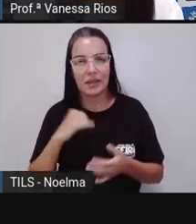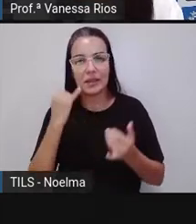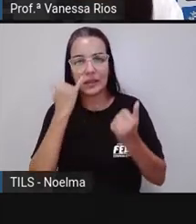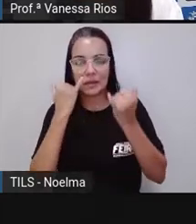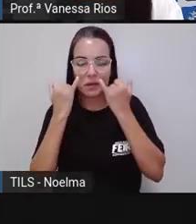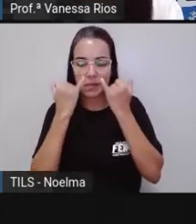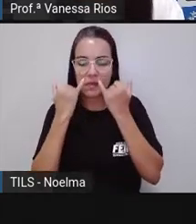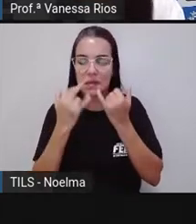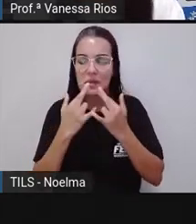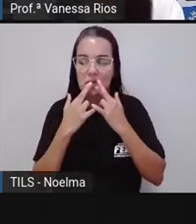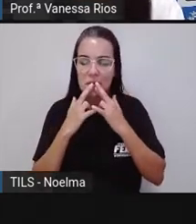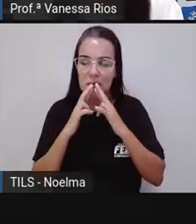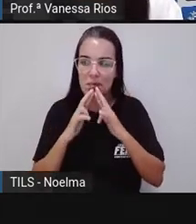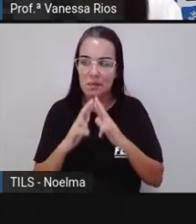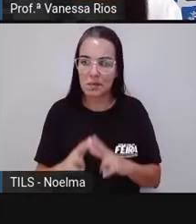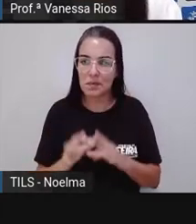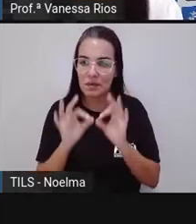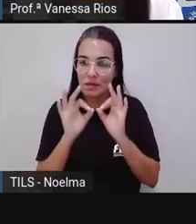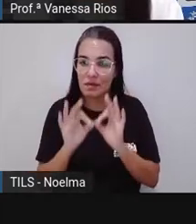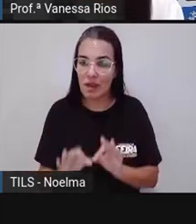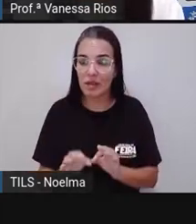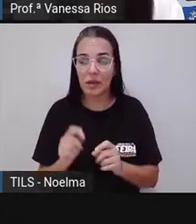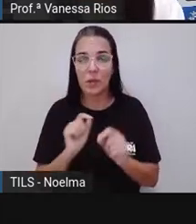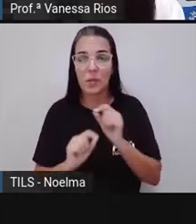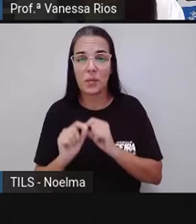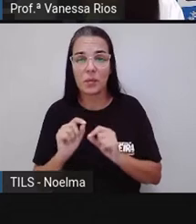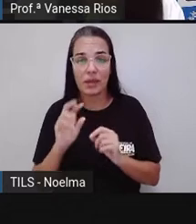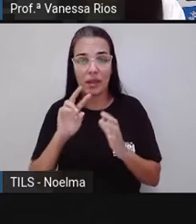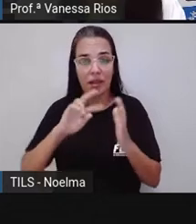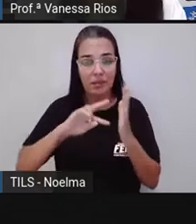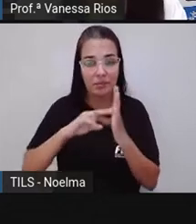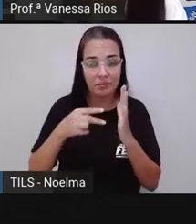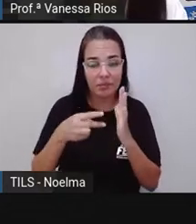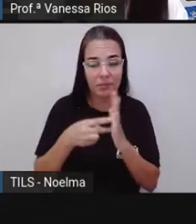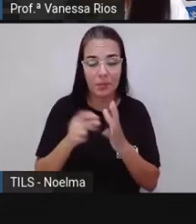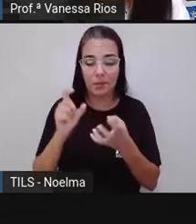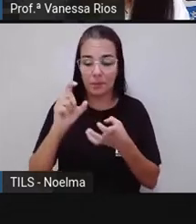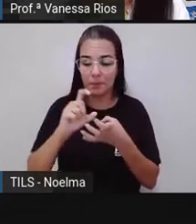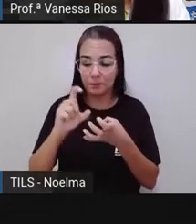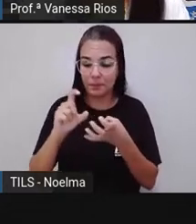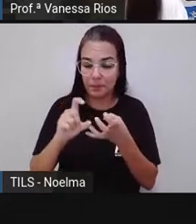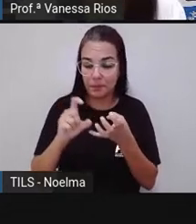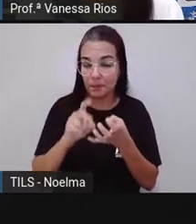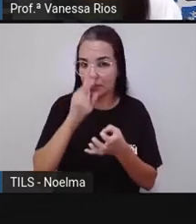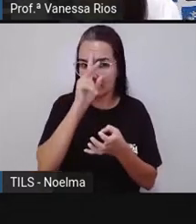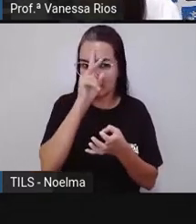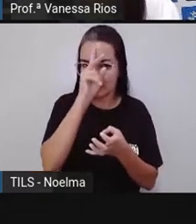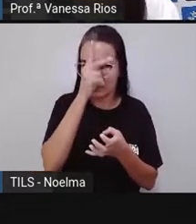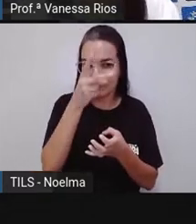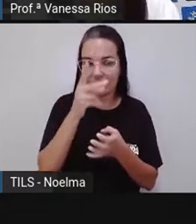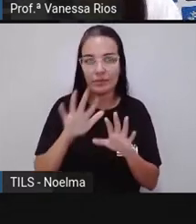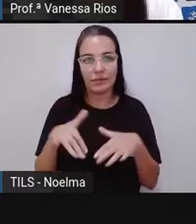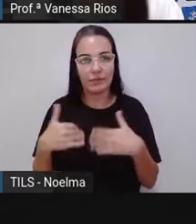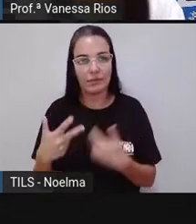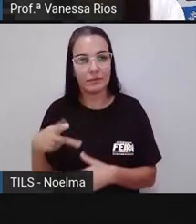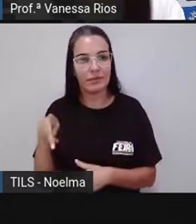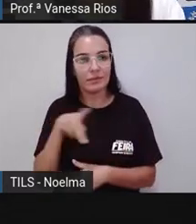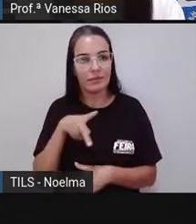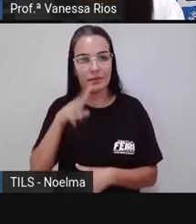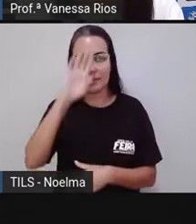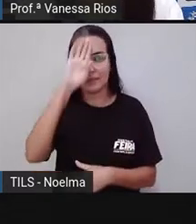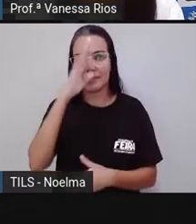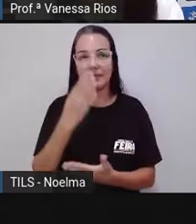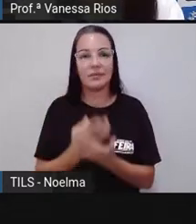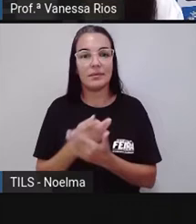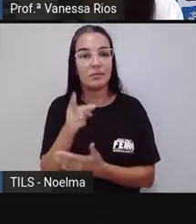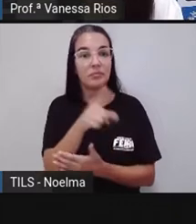relacionadas à questão, à definição de sílaba tônica. Então, a Pró acredita que todos